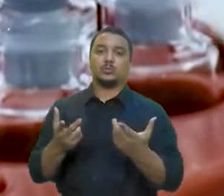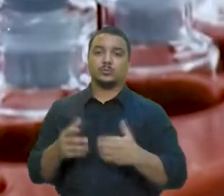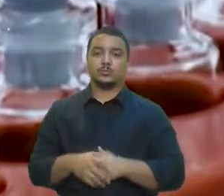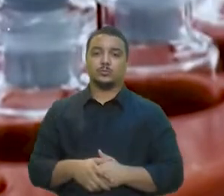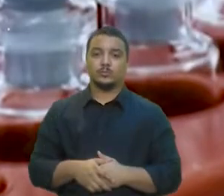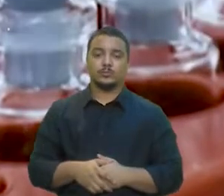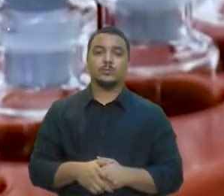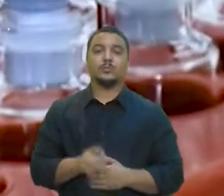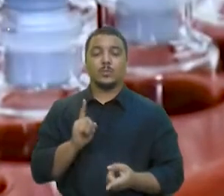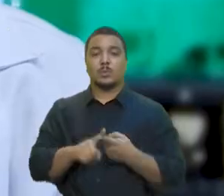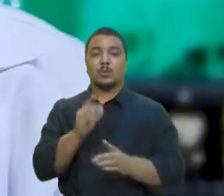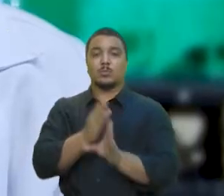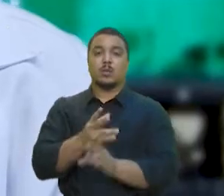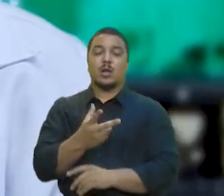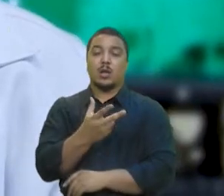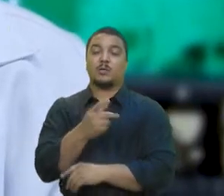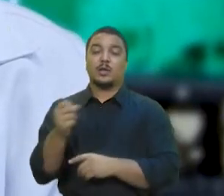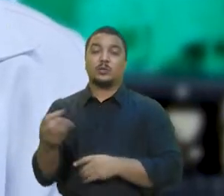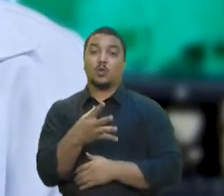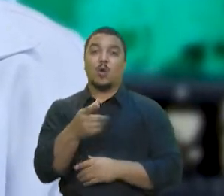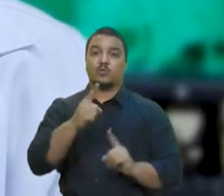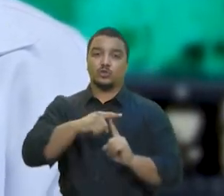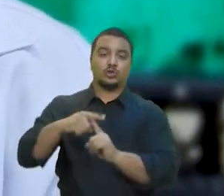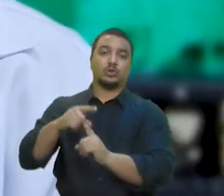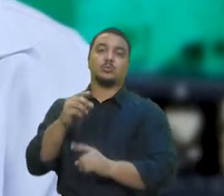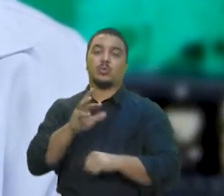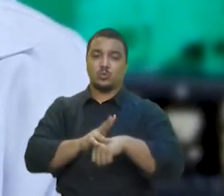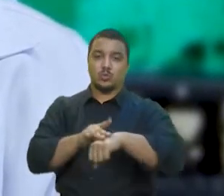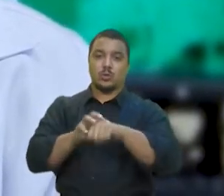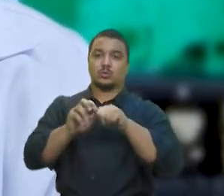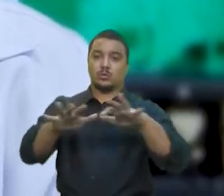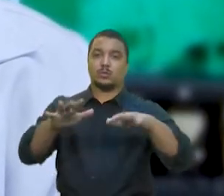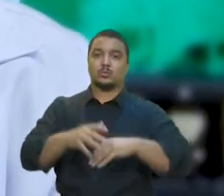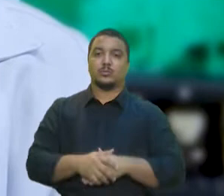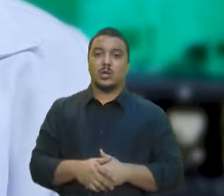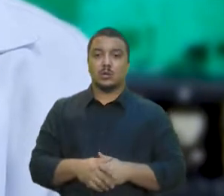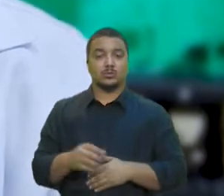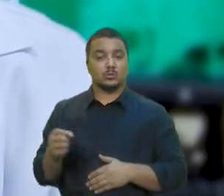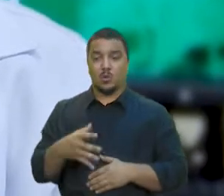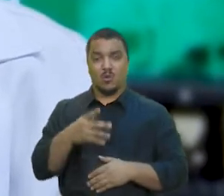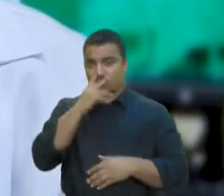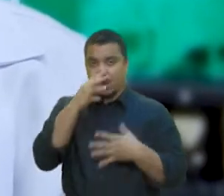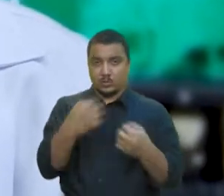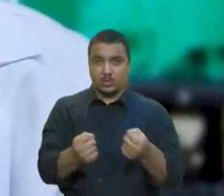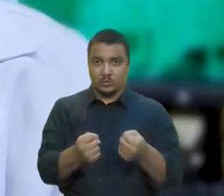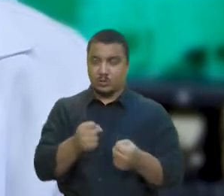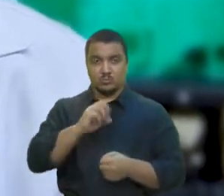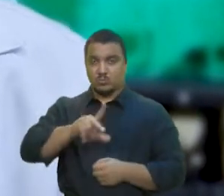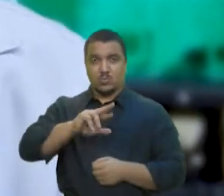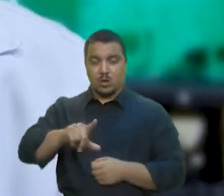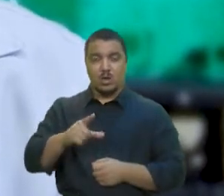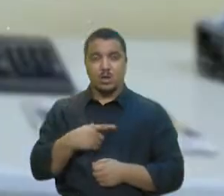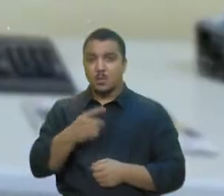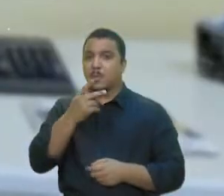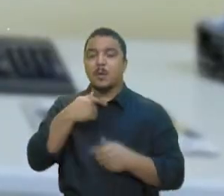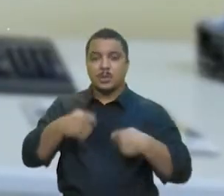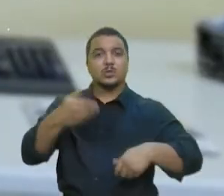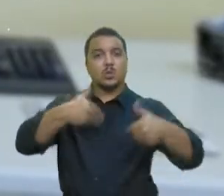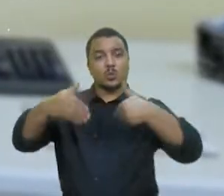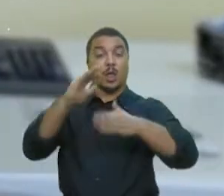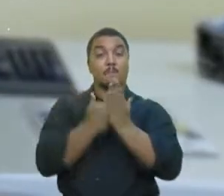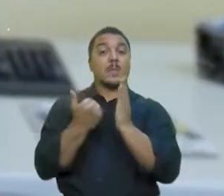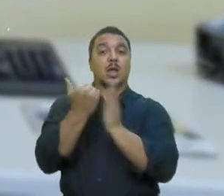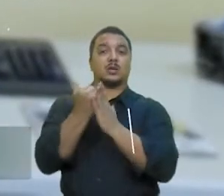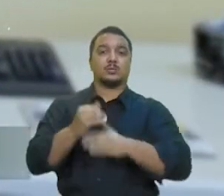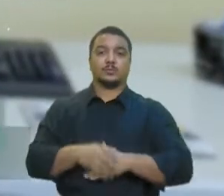efeito da nova variante. Para esta infectologista, não é o momento de relaxar, e sim de continuar se cuidando. Mesmo com a